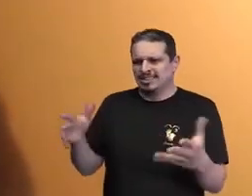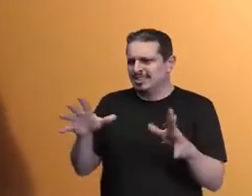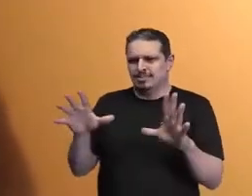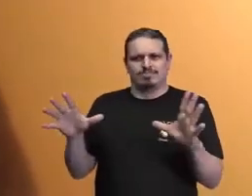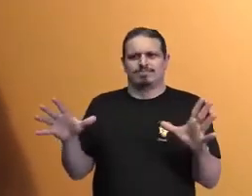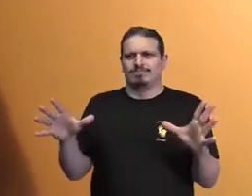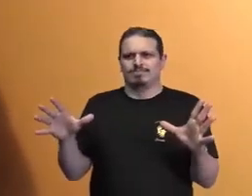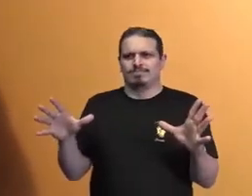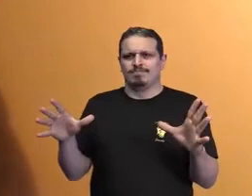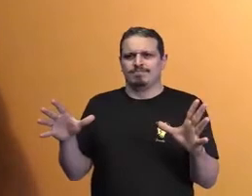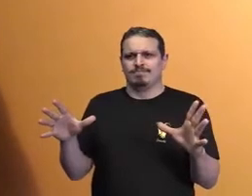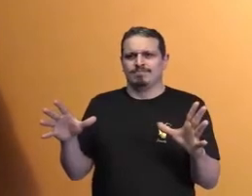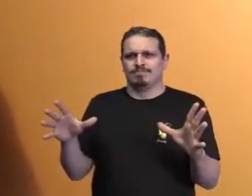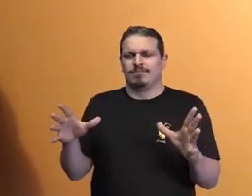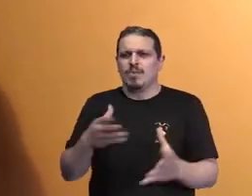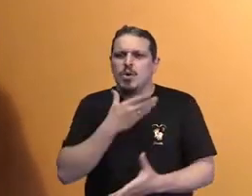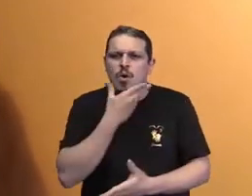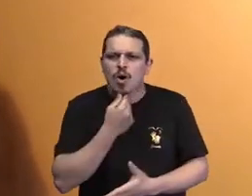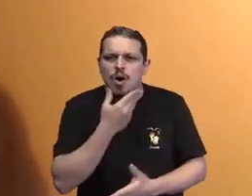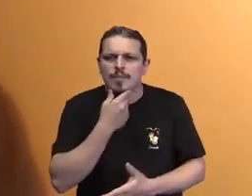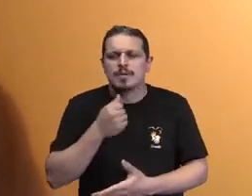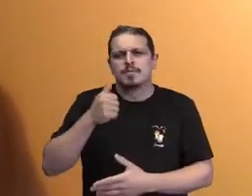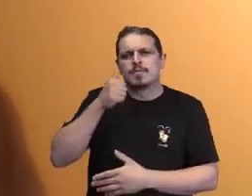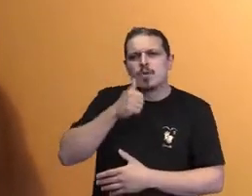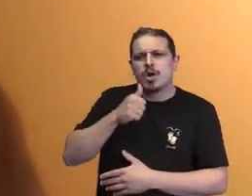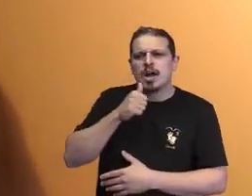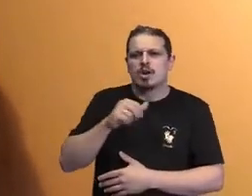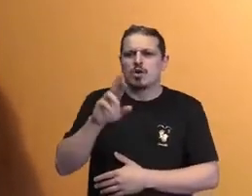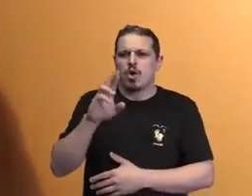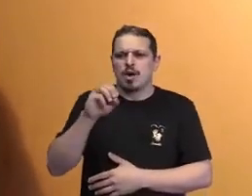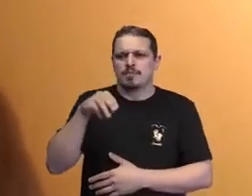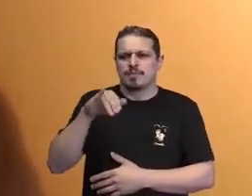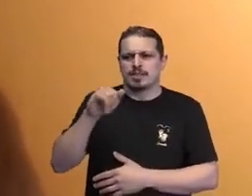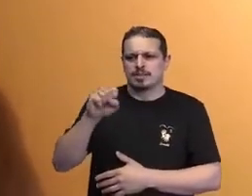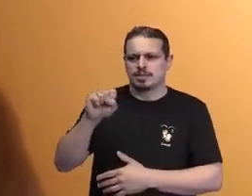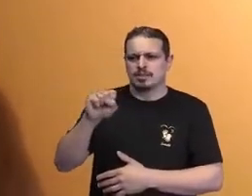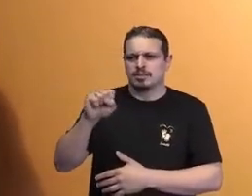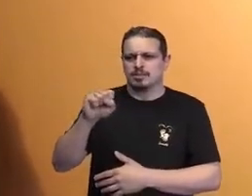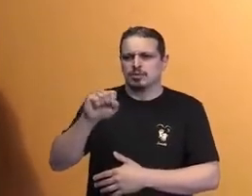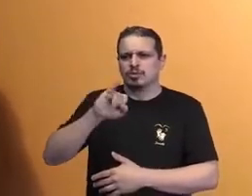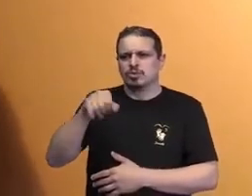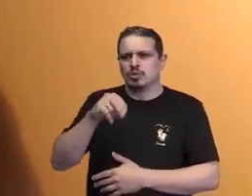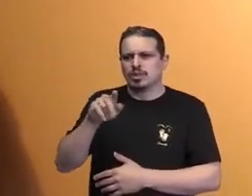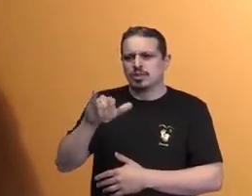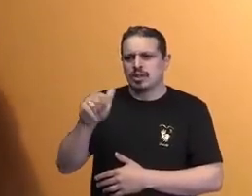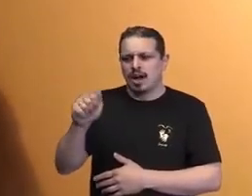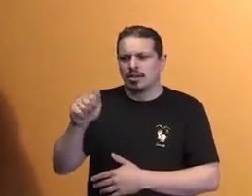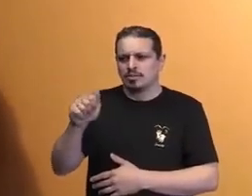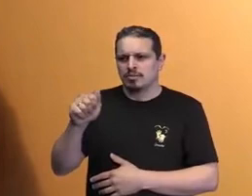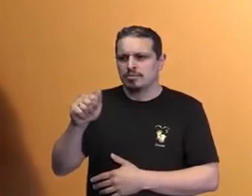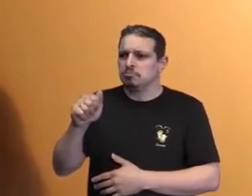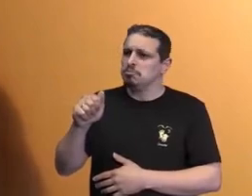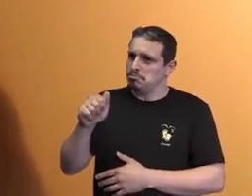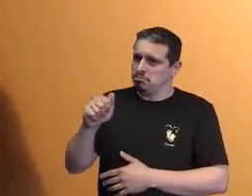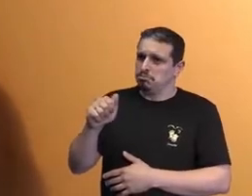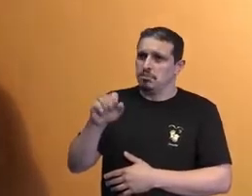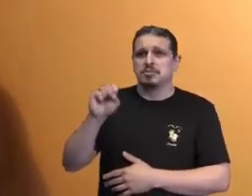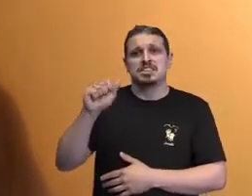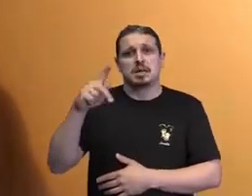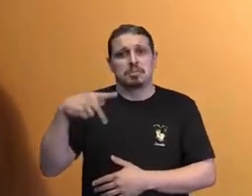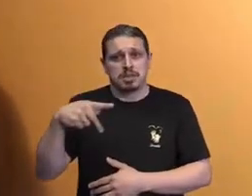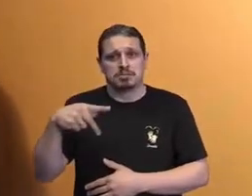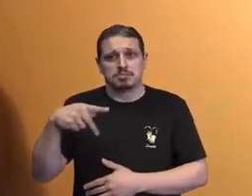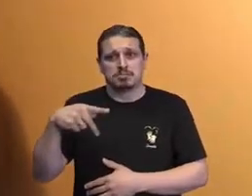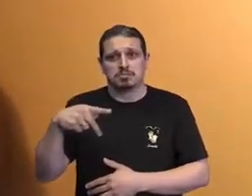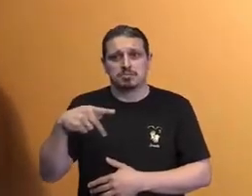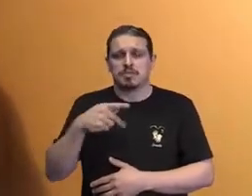Maravilhoso. Milor Fernandes morreu com 88 anos de idade. 88. Mas quando ele